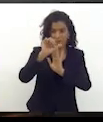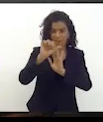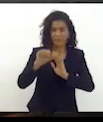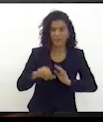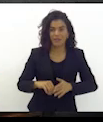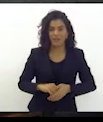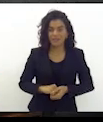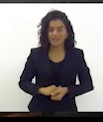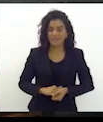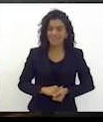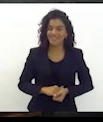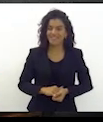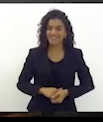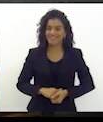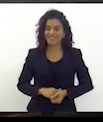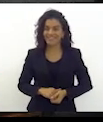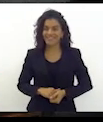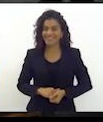está escrito.